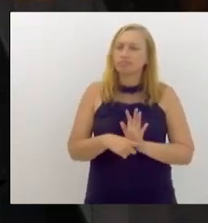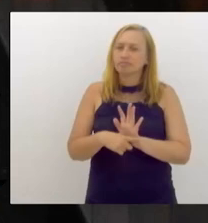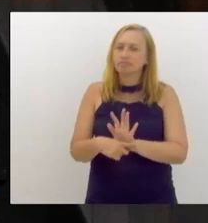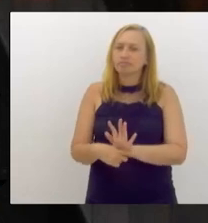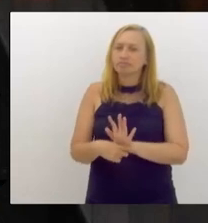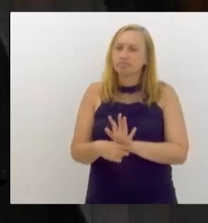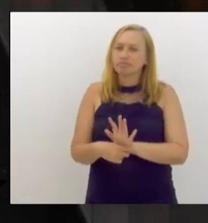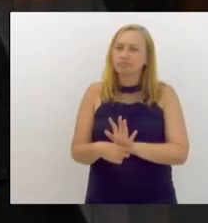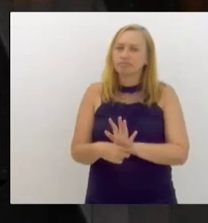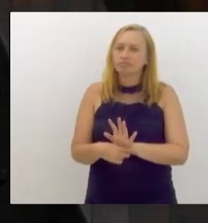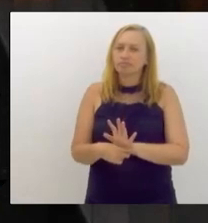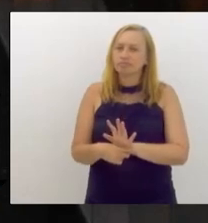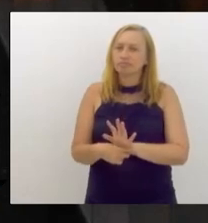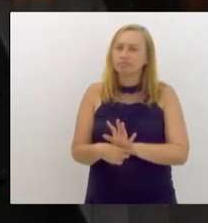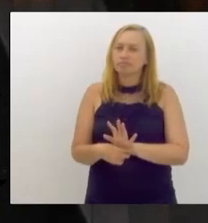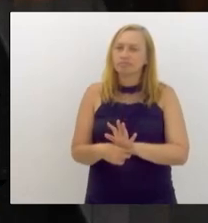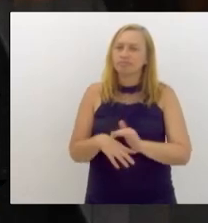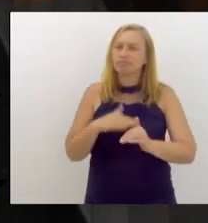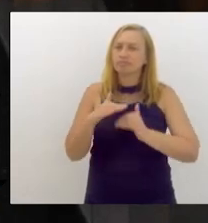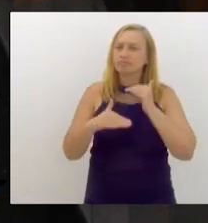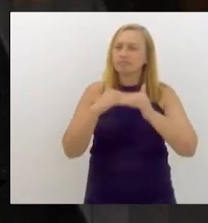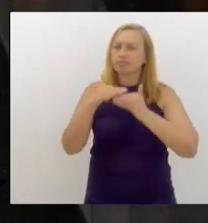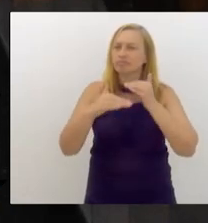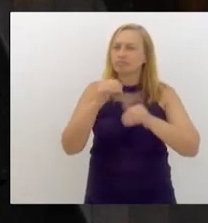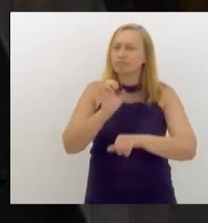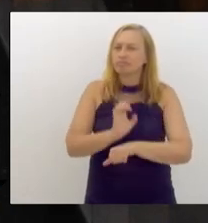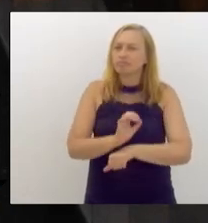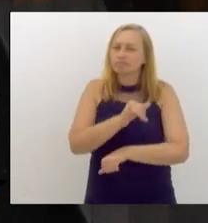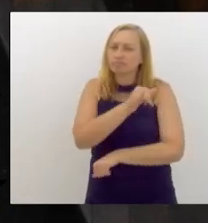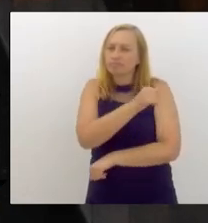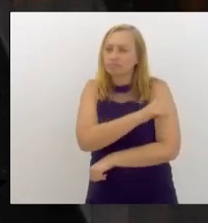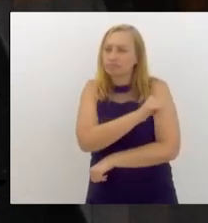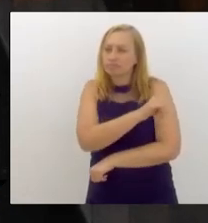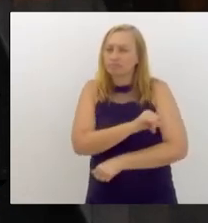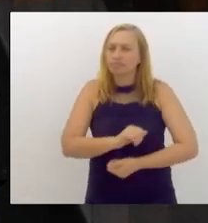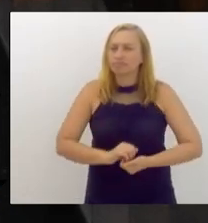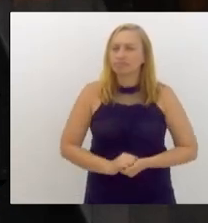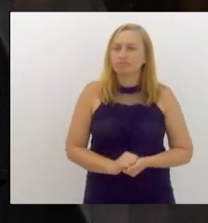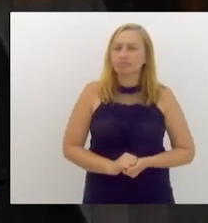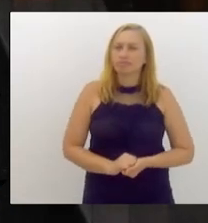ao desenvolvimento do Estado do Rio de Janeiro.